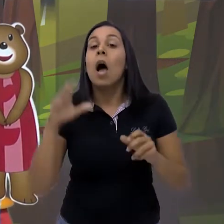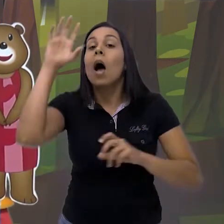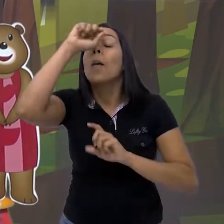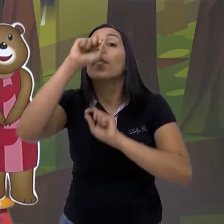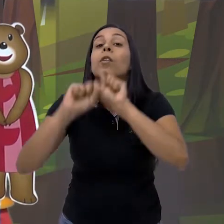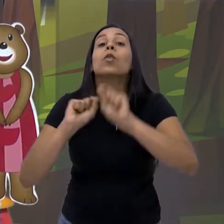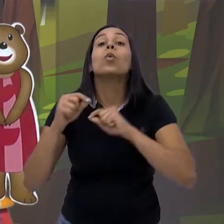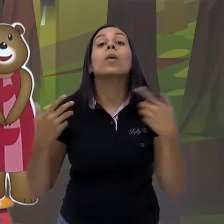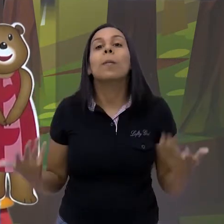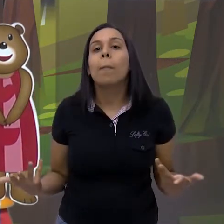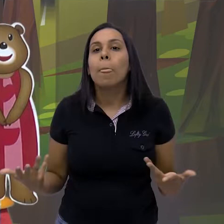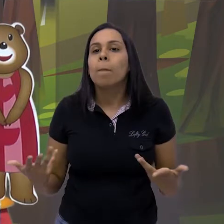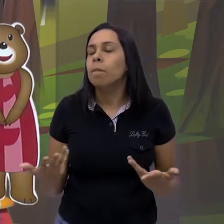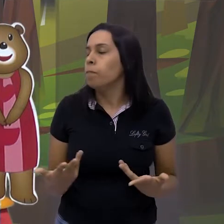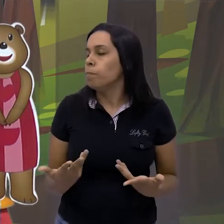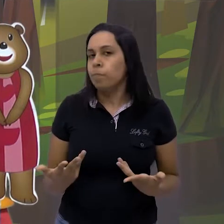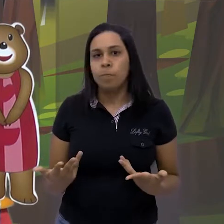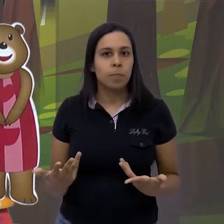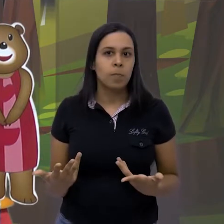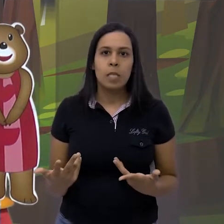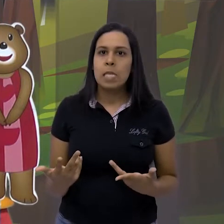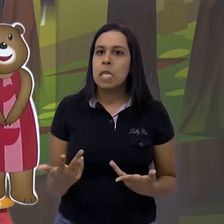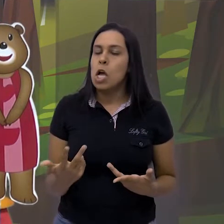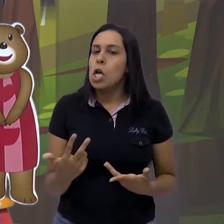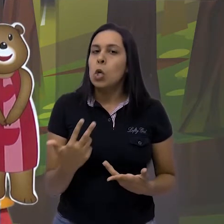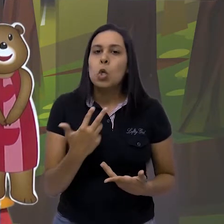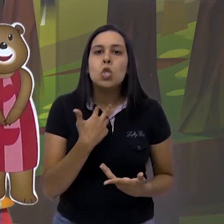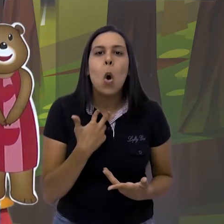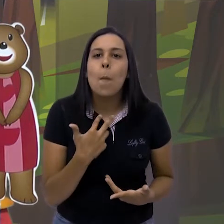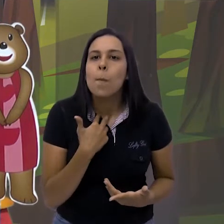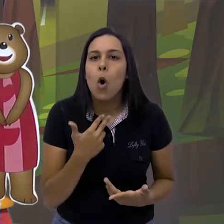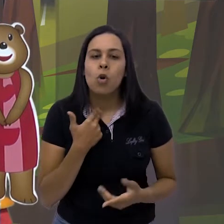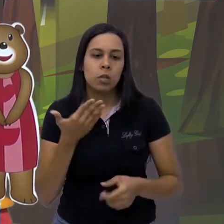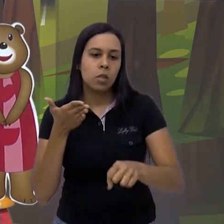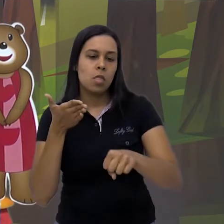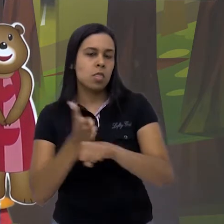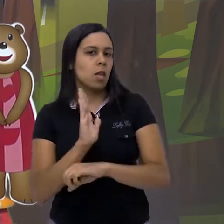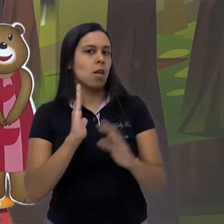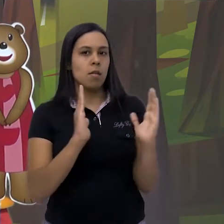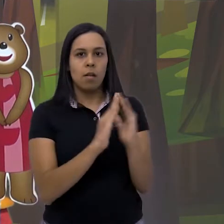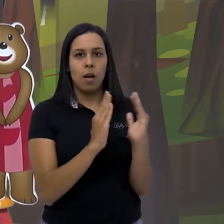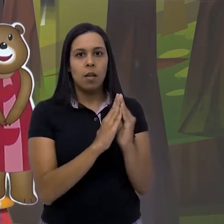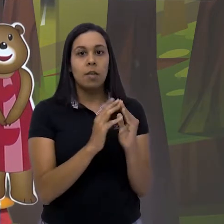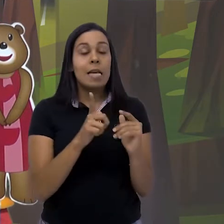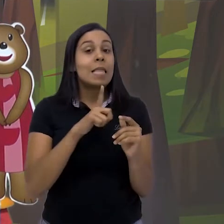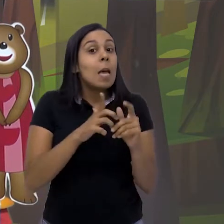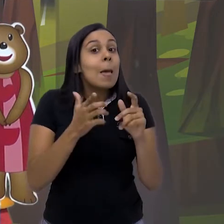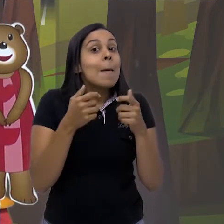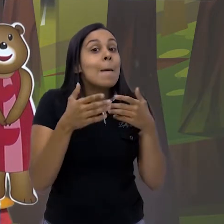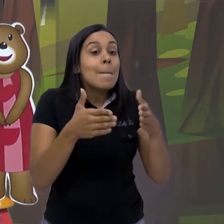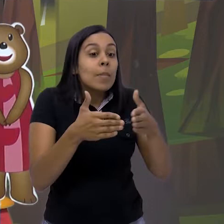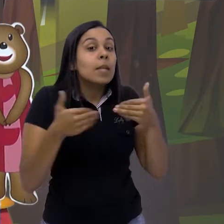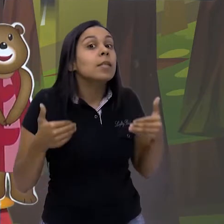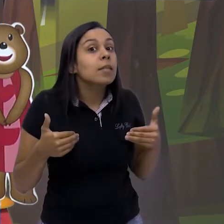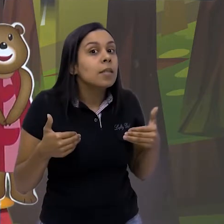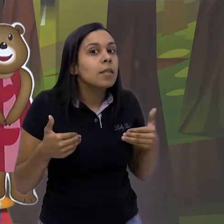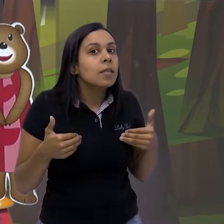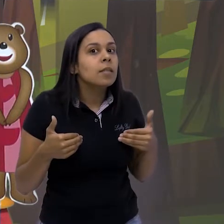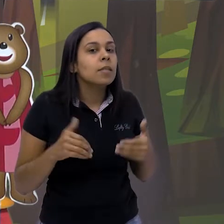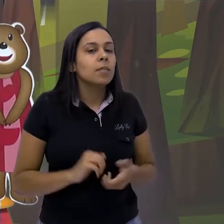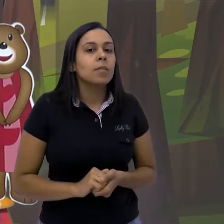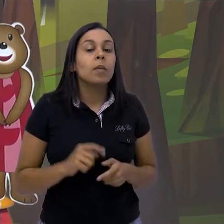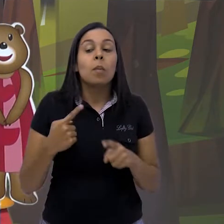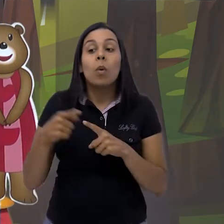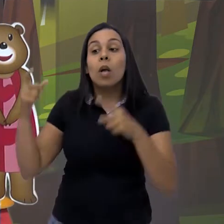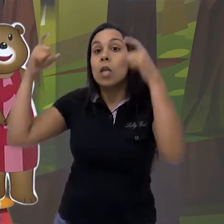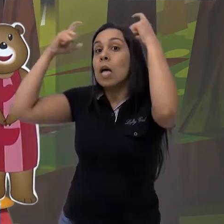lição? Que jamais a gente pode entrar na casa dos outros sem pedir licença. Por que os ursinhos ficaram